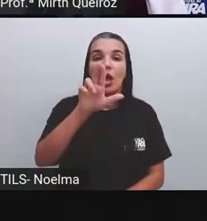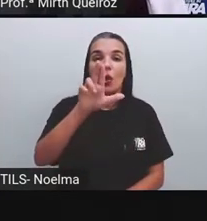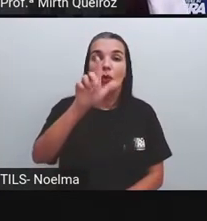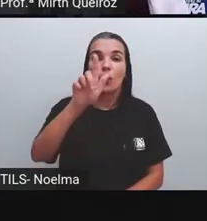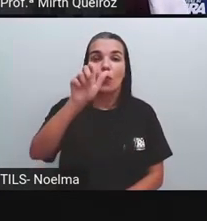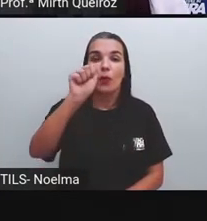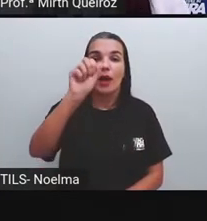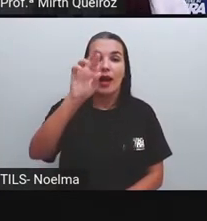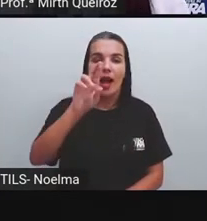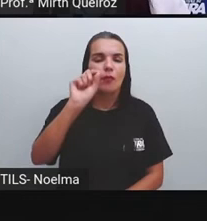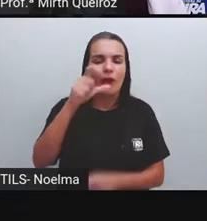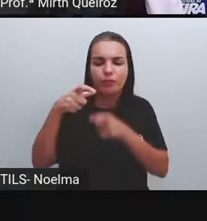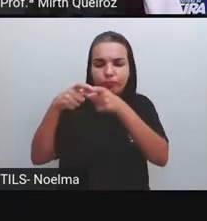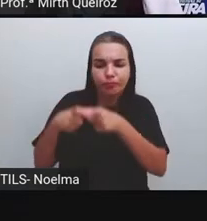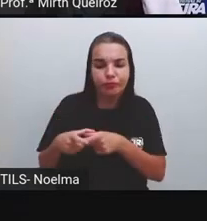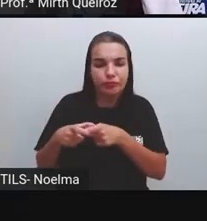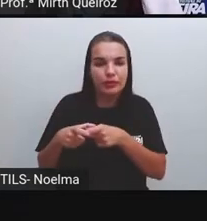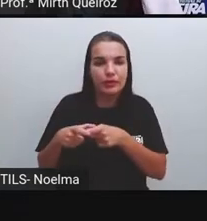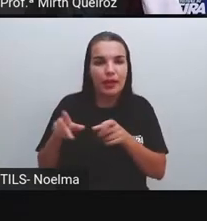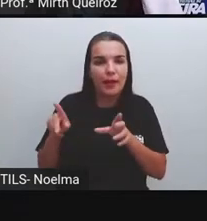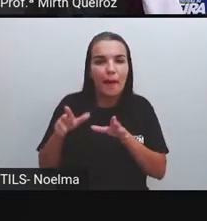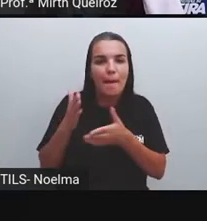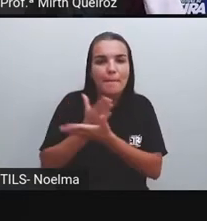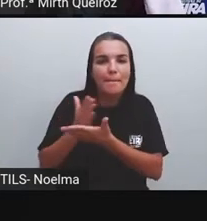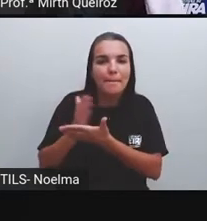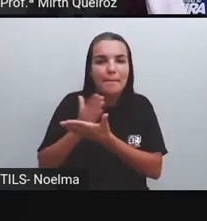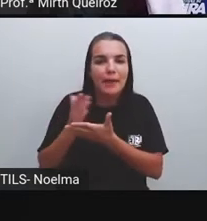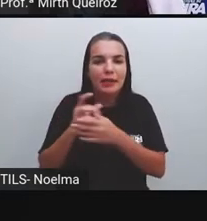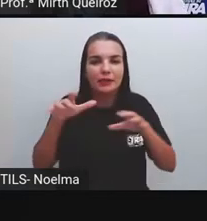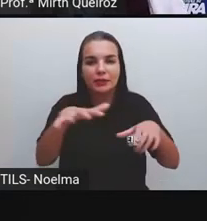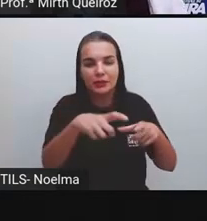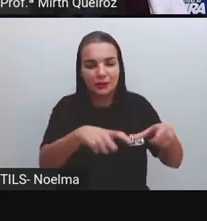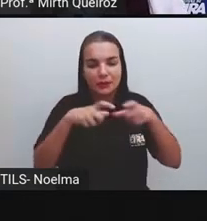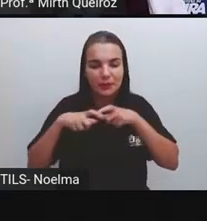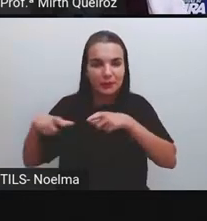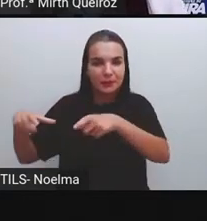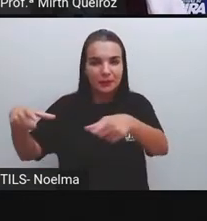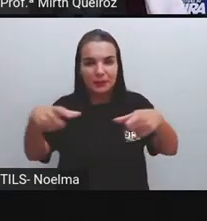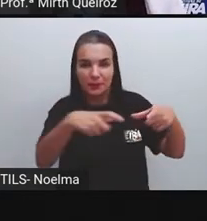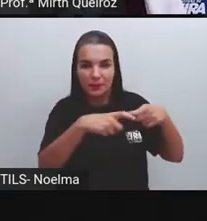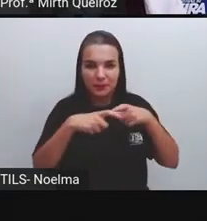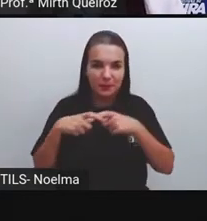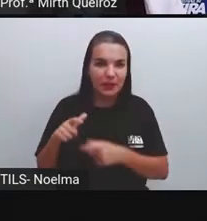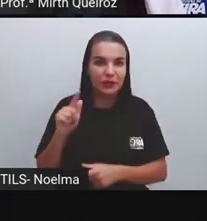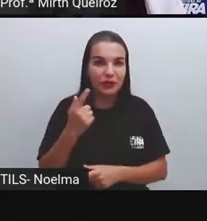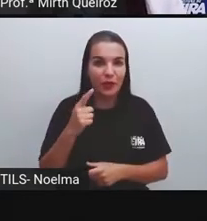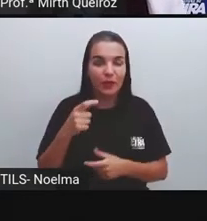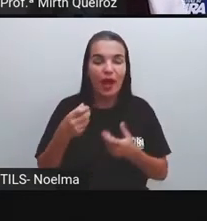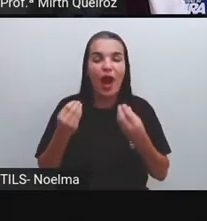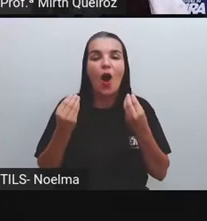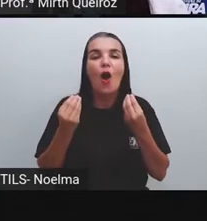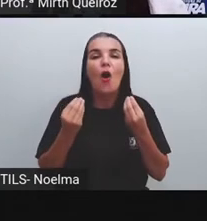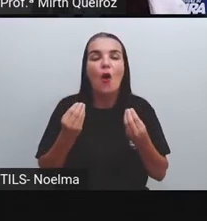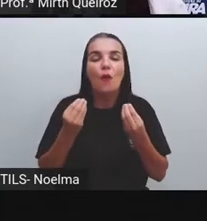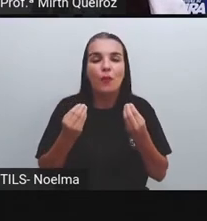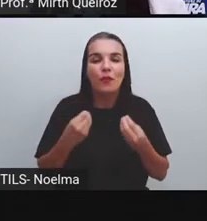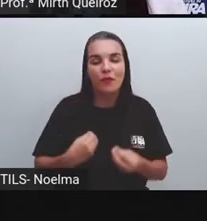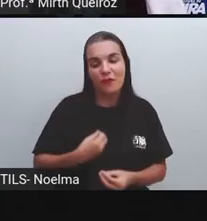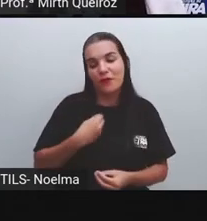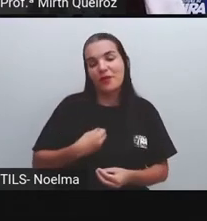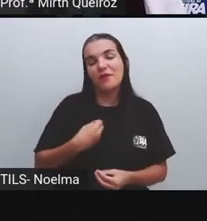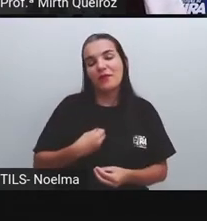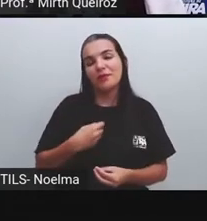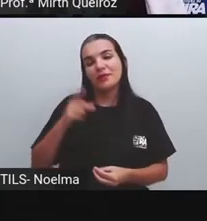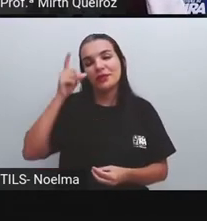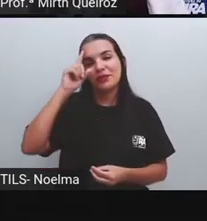lugar é uma parte do espaço geográfico onde vivemos o nosso dia a dia. Nós vimos que paisagem